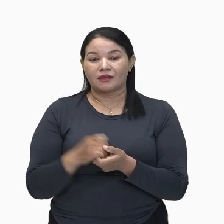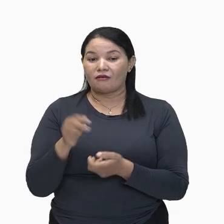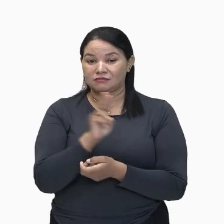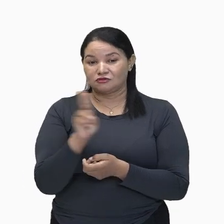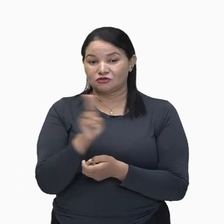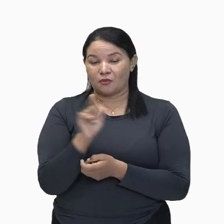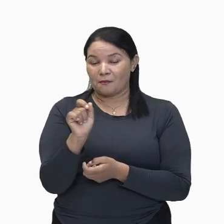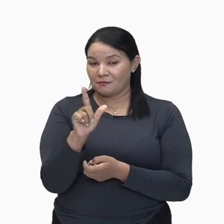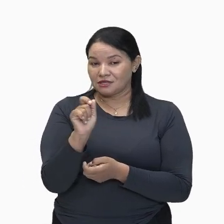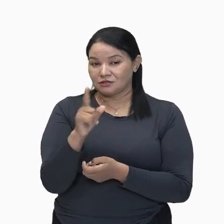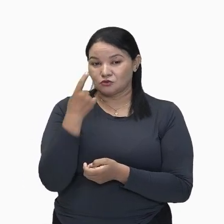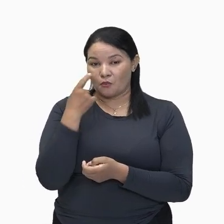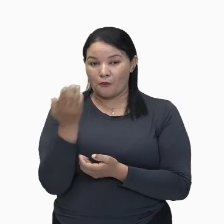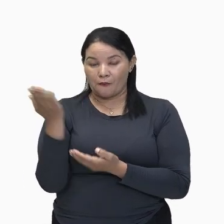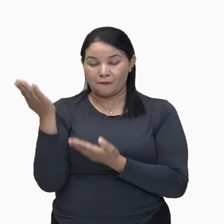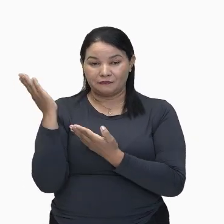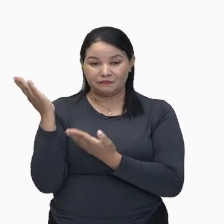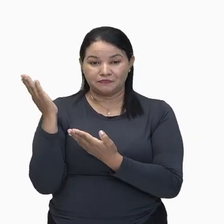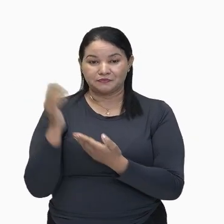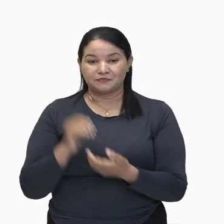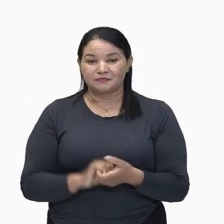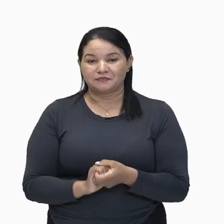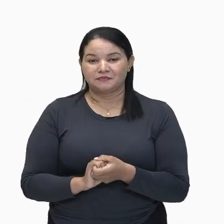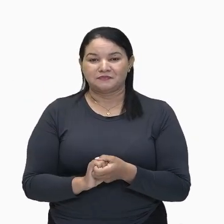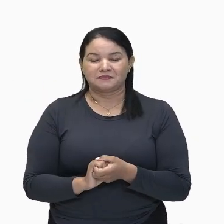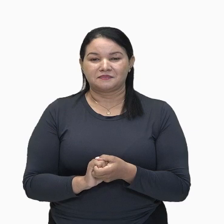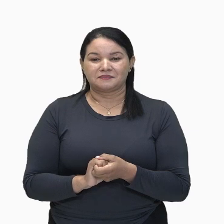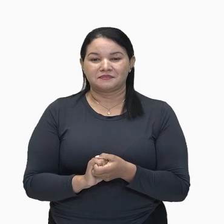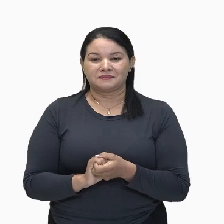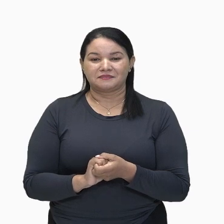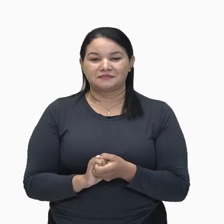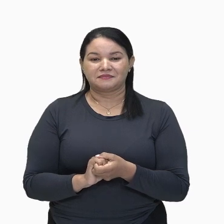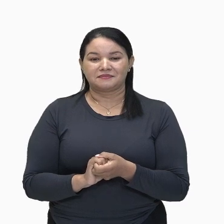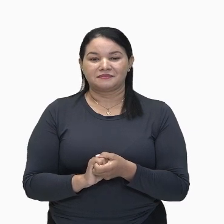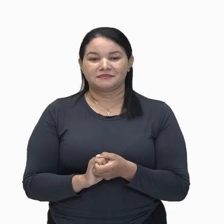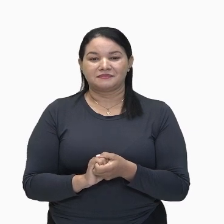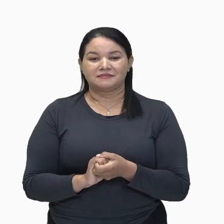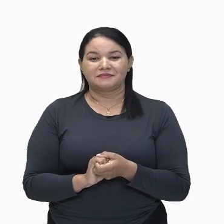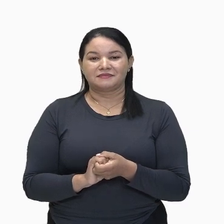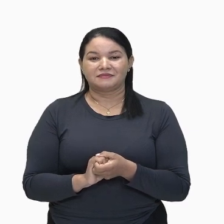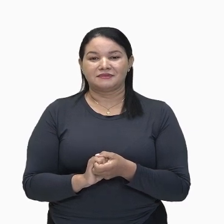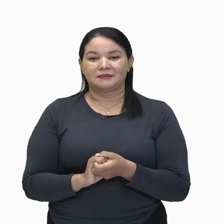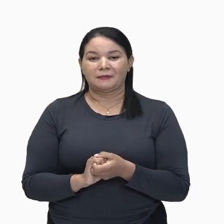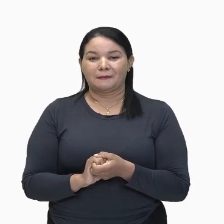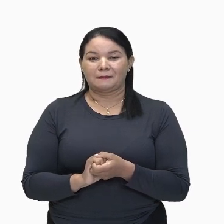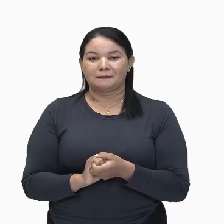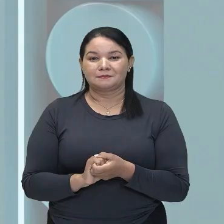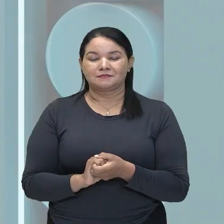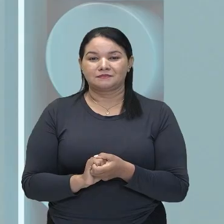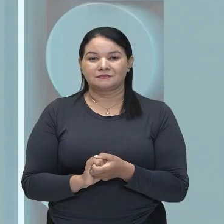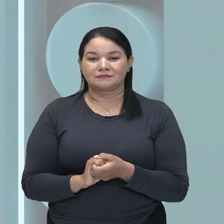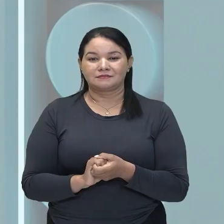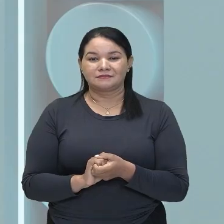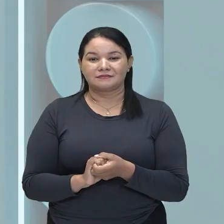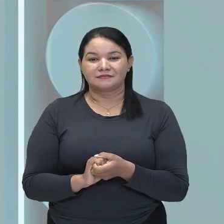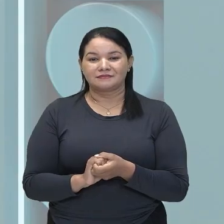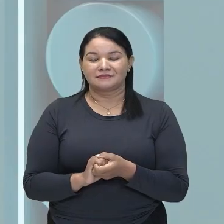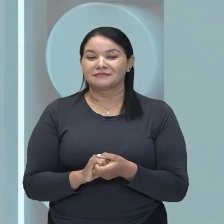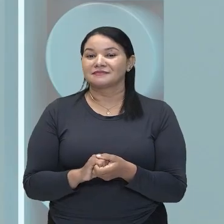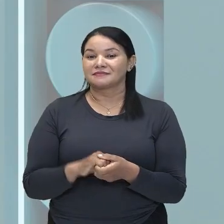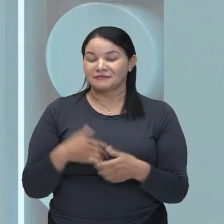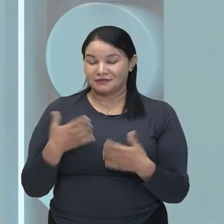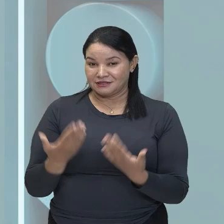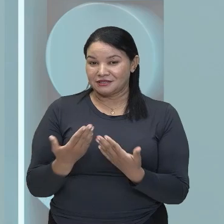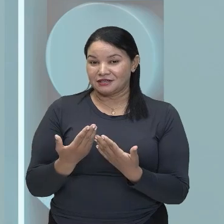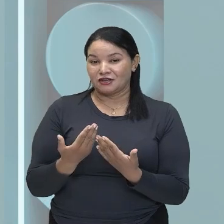Minon, O Menino Maluquinho, Sobre a Direção Artística do Maestro Malheiro. Então,